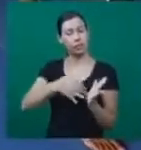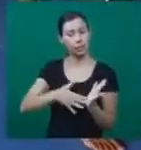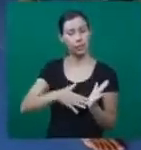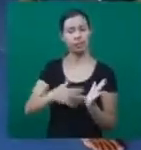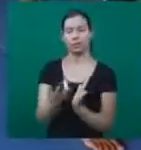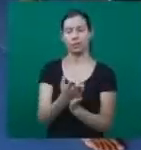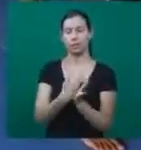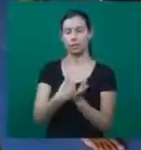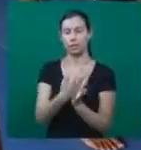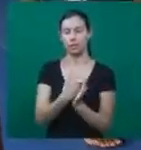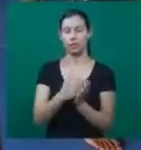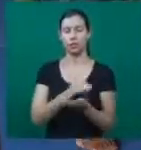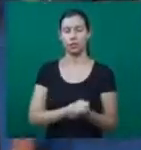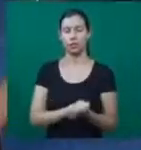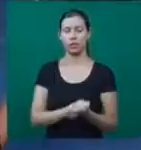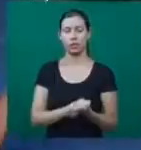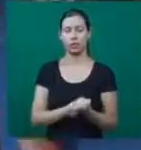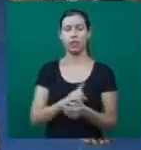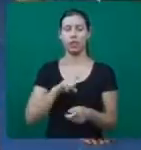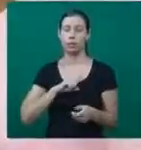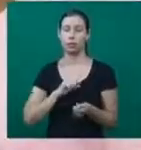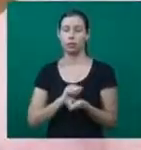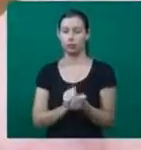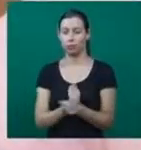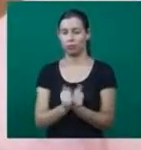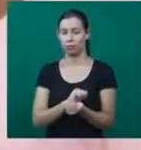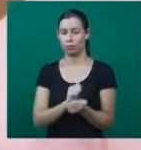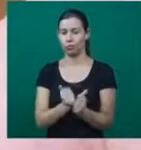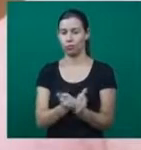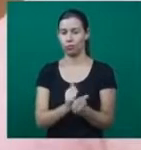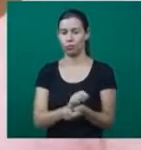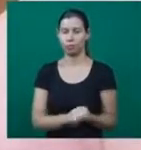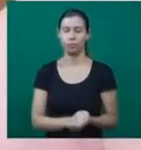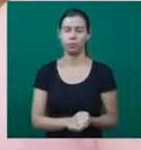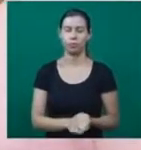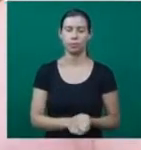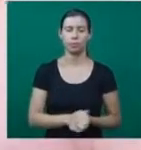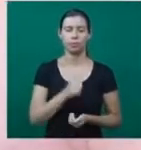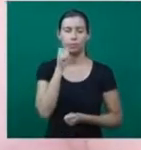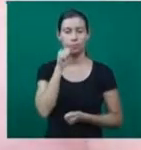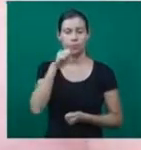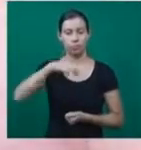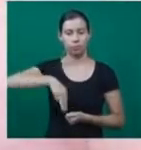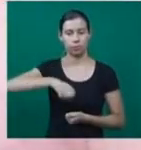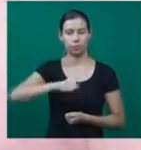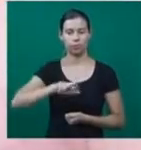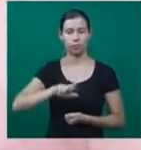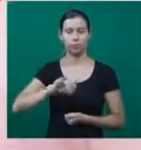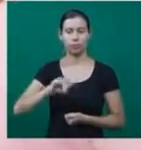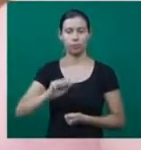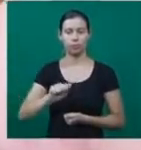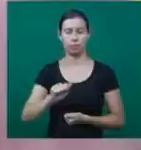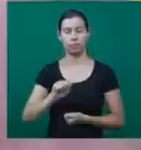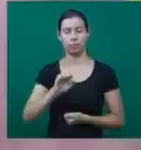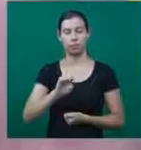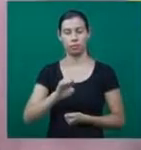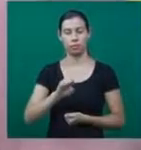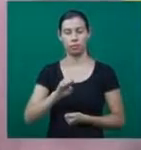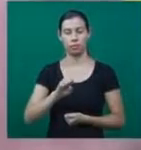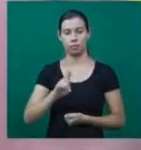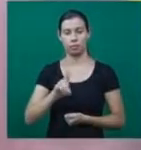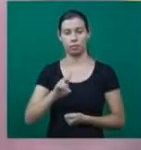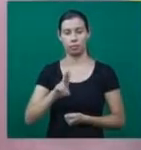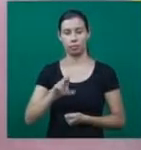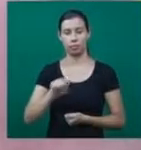desenhar e por causa que eu gosto de jogar também. Maria Eduarda participa do NECA Tibere desde o ano passado. A aula